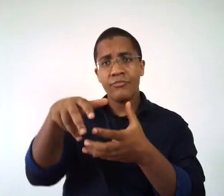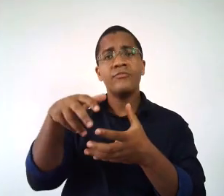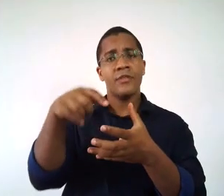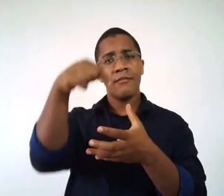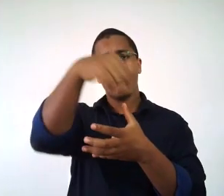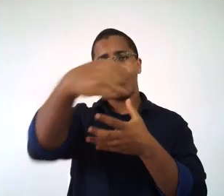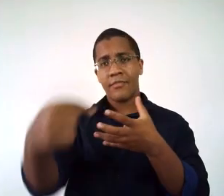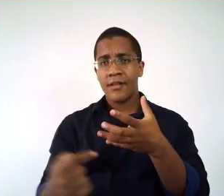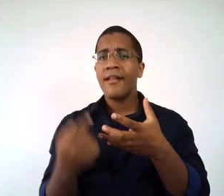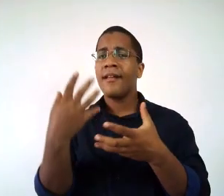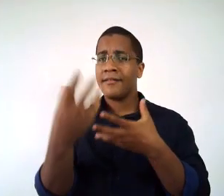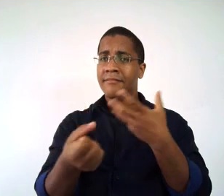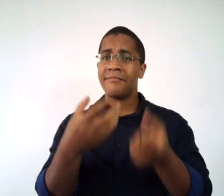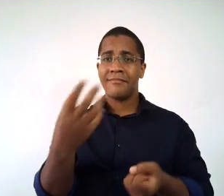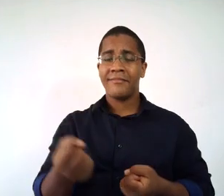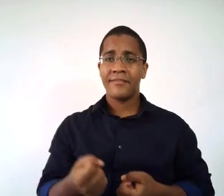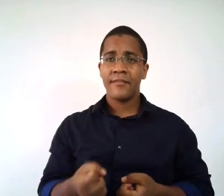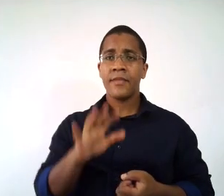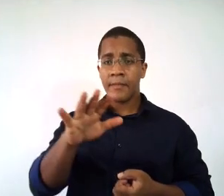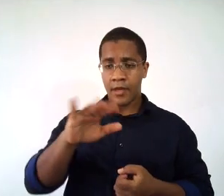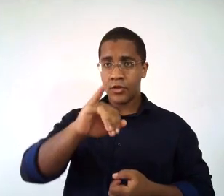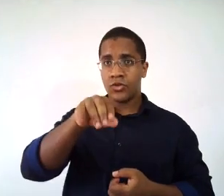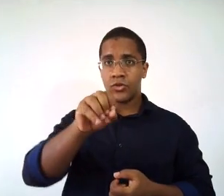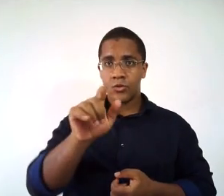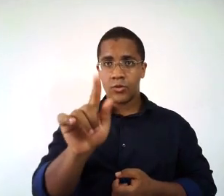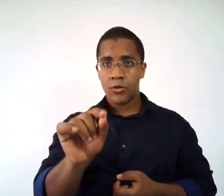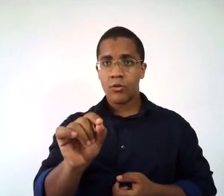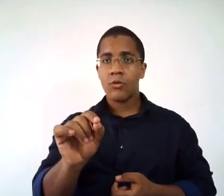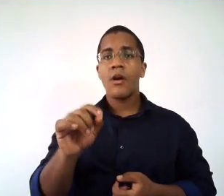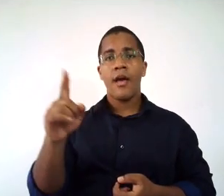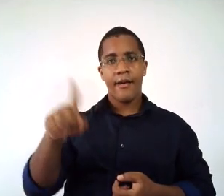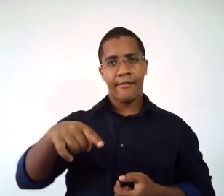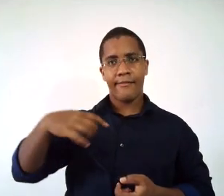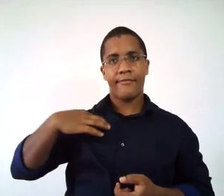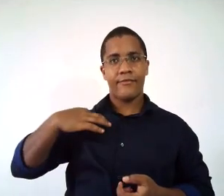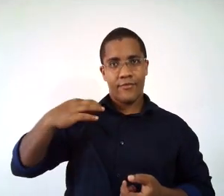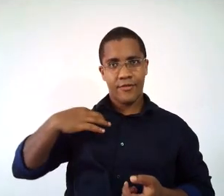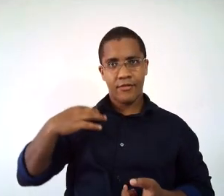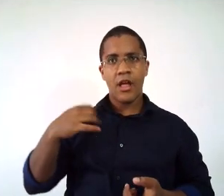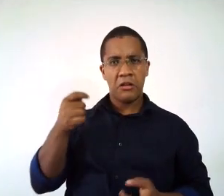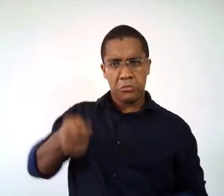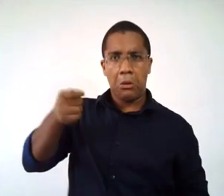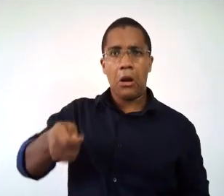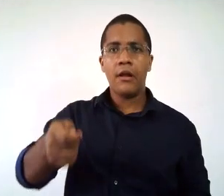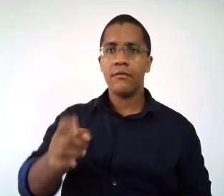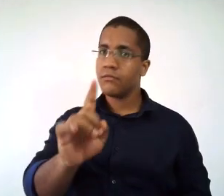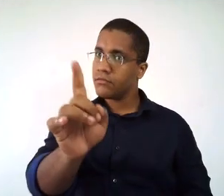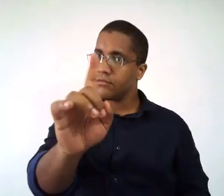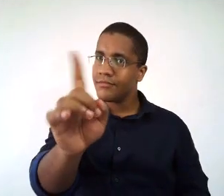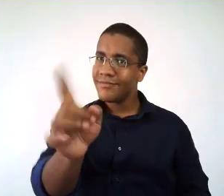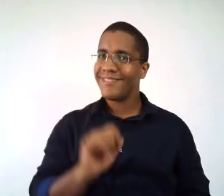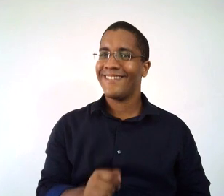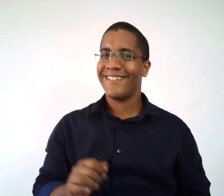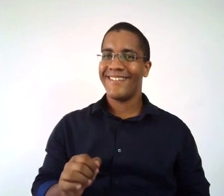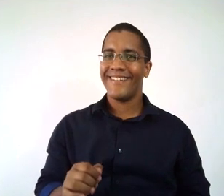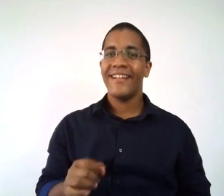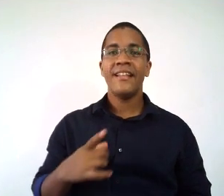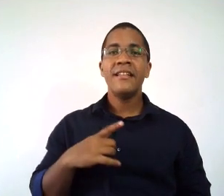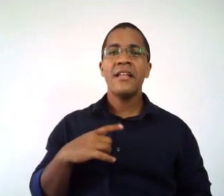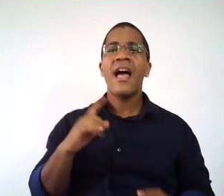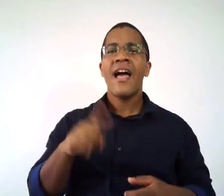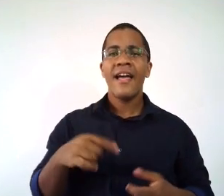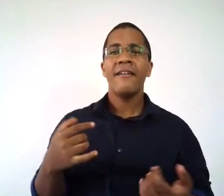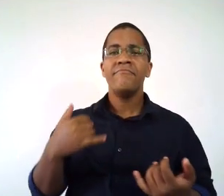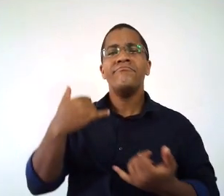o jogo, ele possui uma ocupação voluntária, ele não tem um caráter obrigatório. São atividades